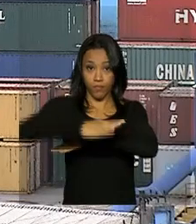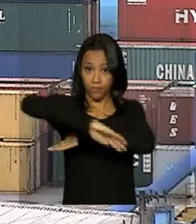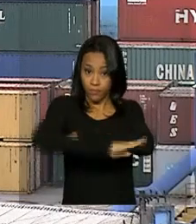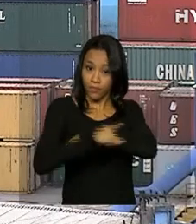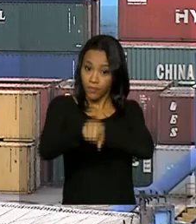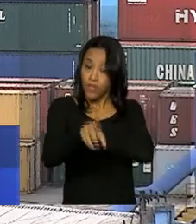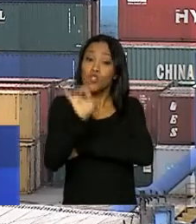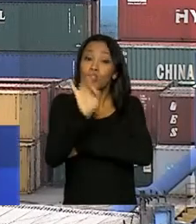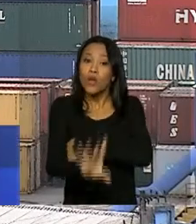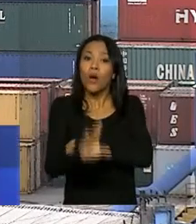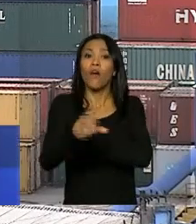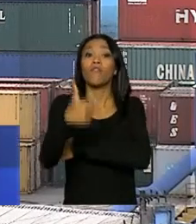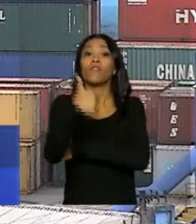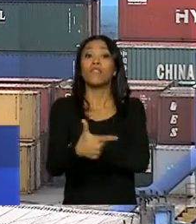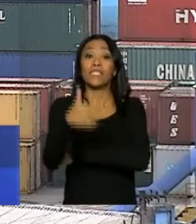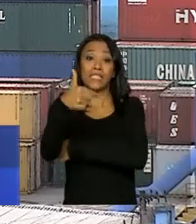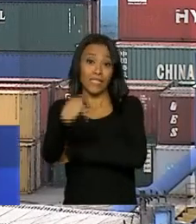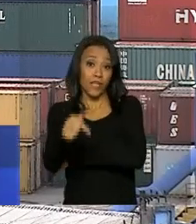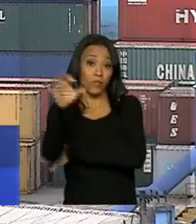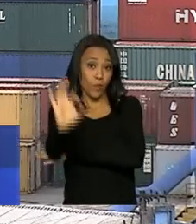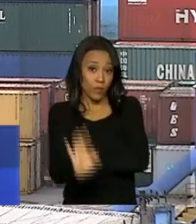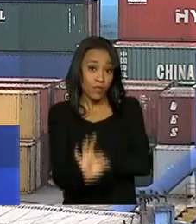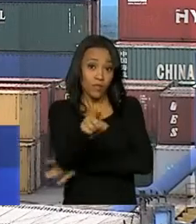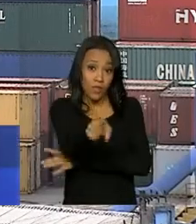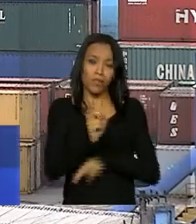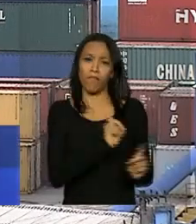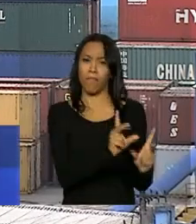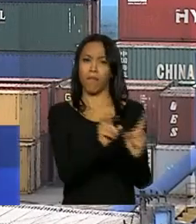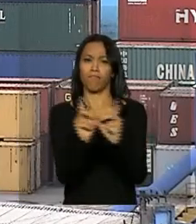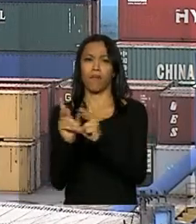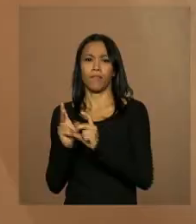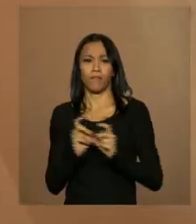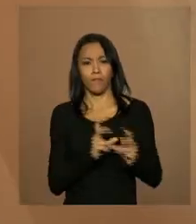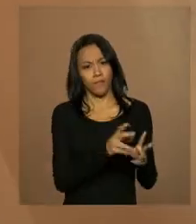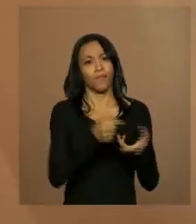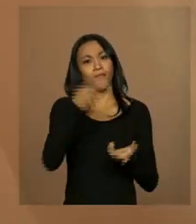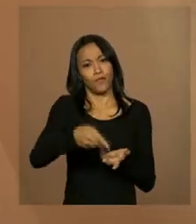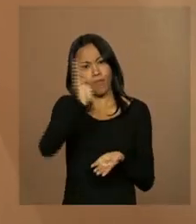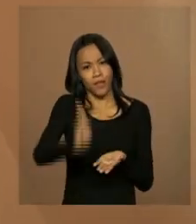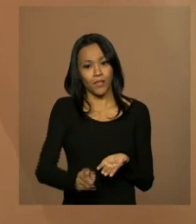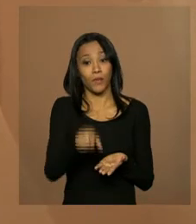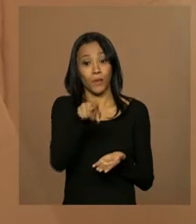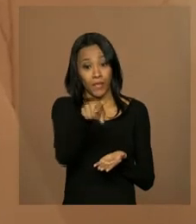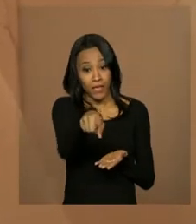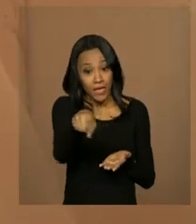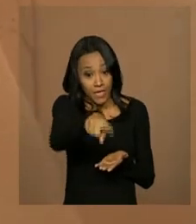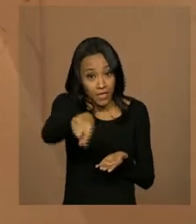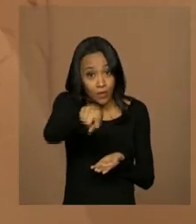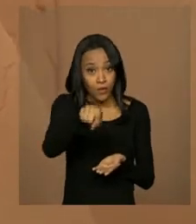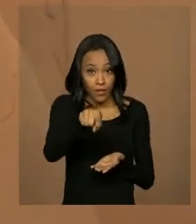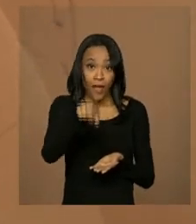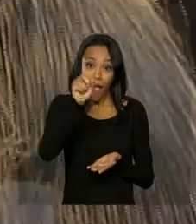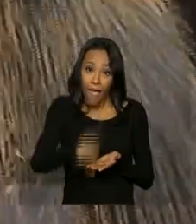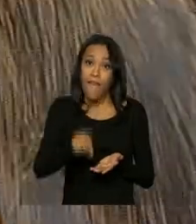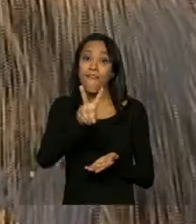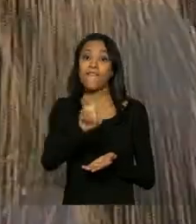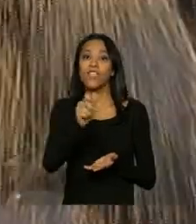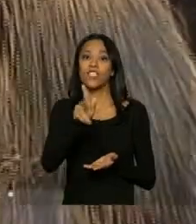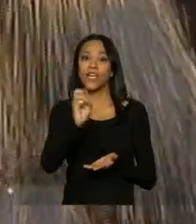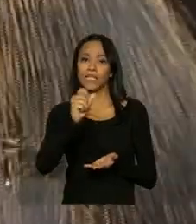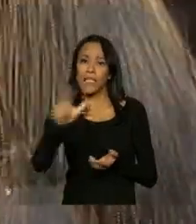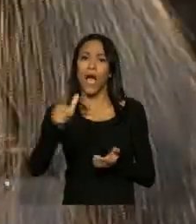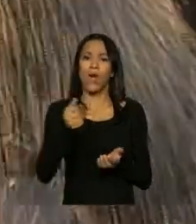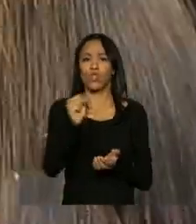por mais de 27% do comércio exterior brasileiro. E os granéis sólidos de origem vegetal, como